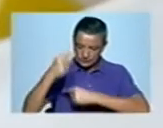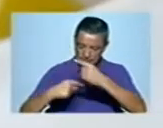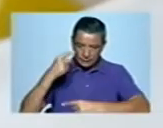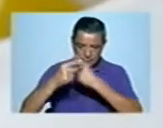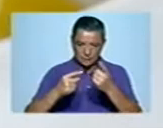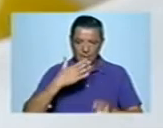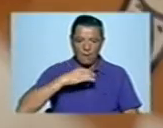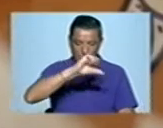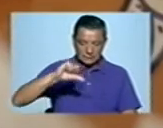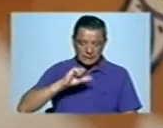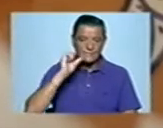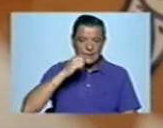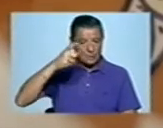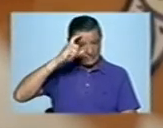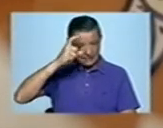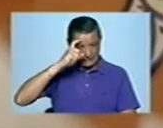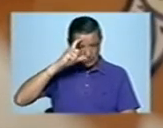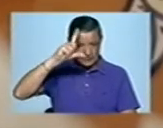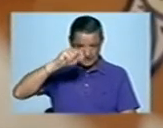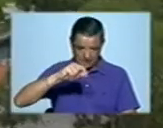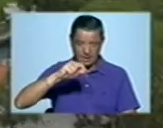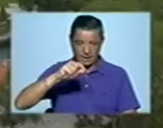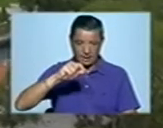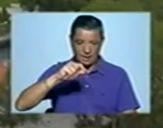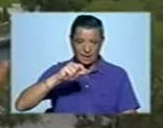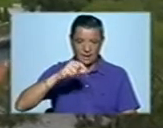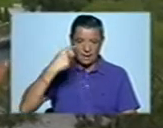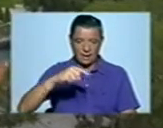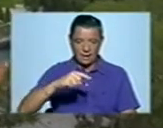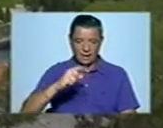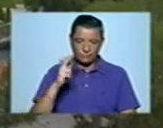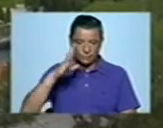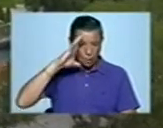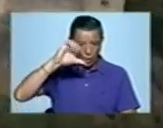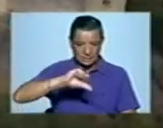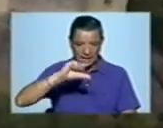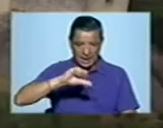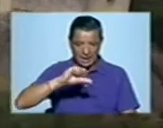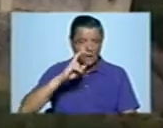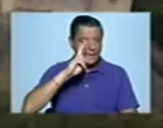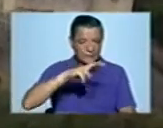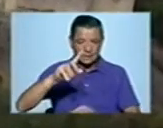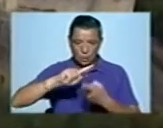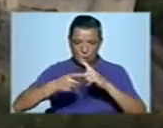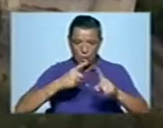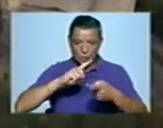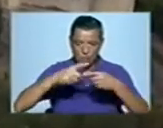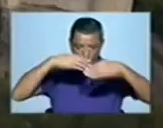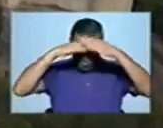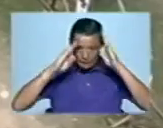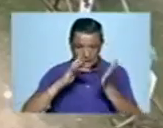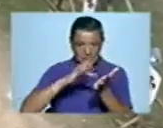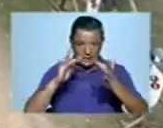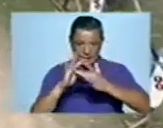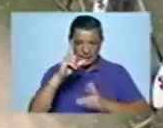O azeite e o vinho tinto da região também não podem faltar. Instale-se no Hotel dos Templários e visite o Castelo e o Convento de Cristo.